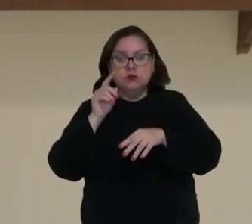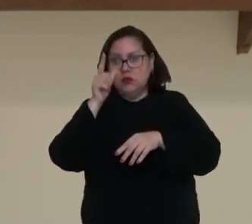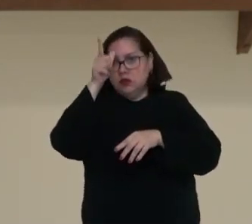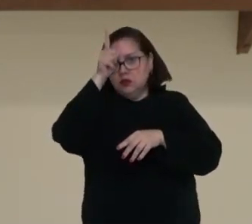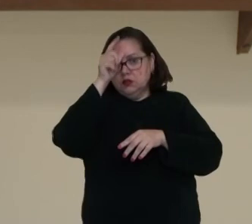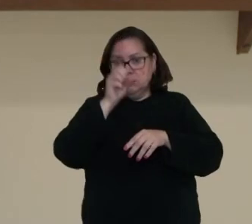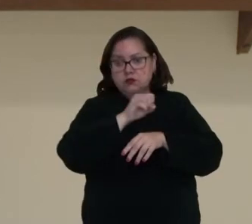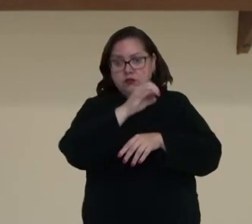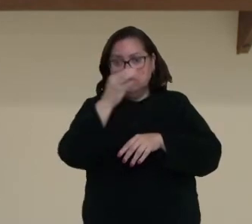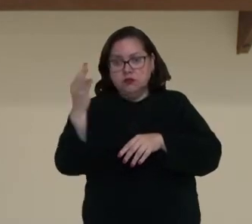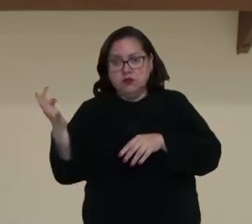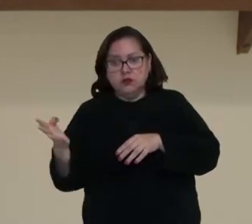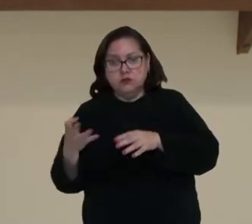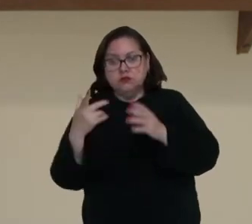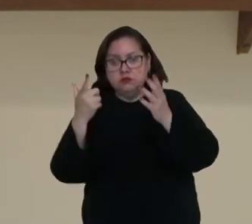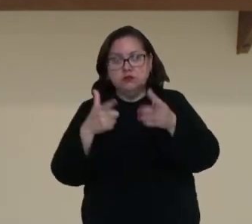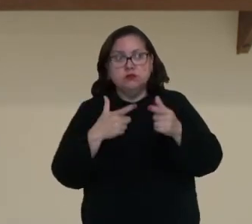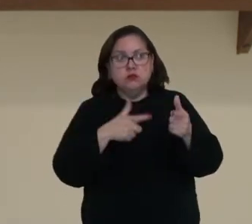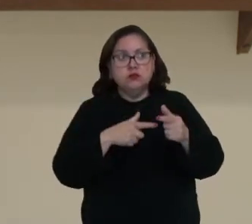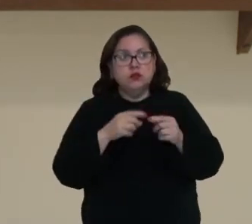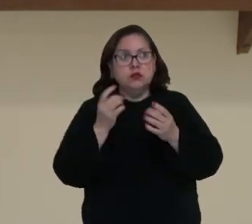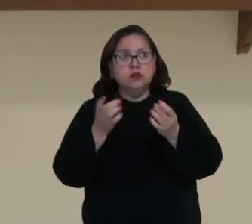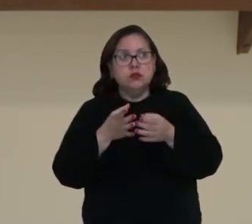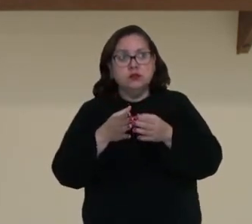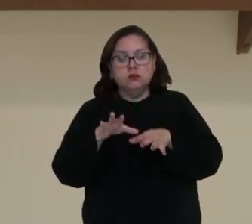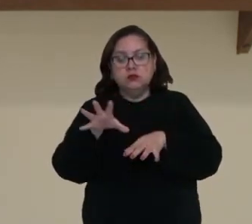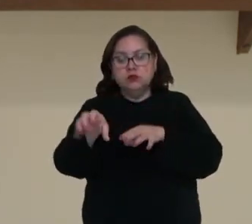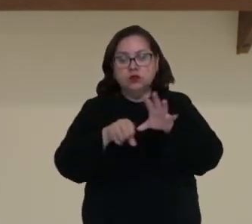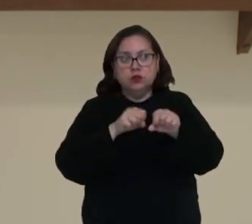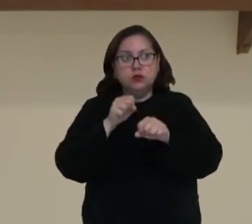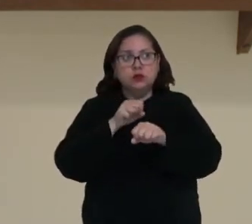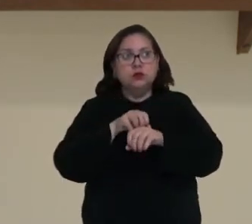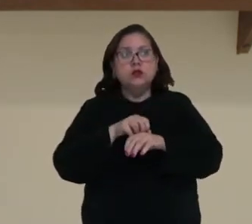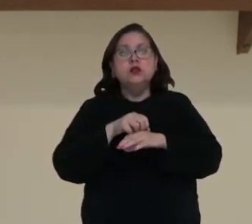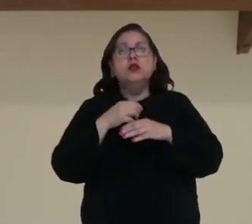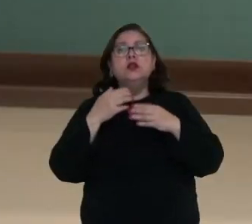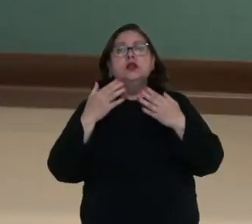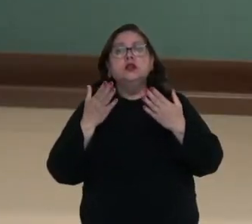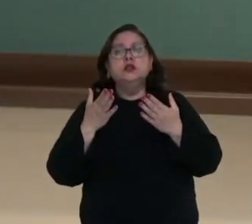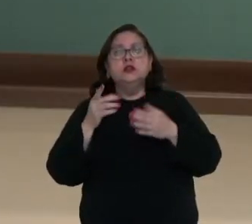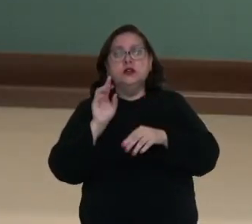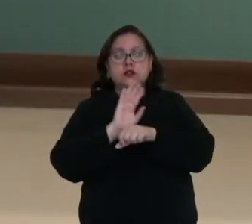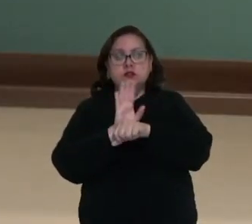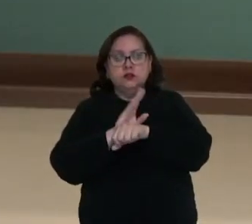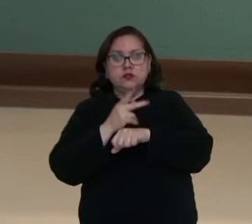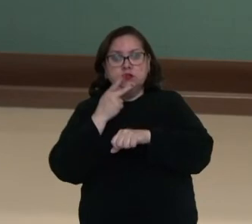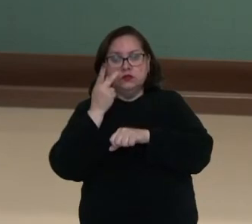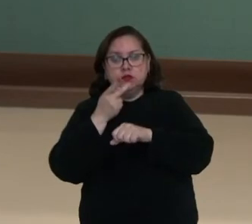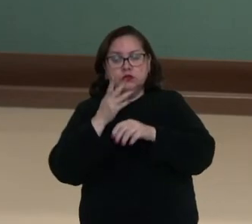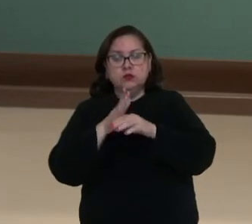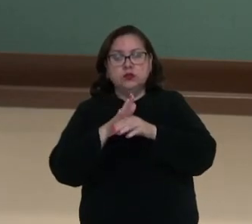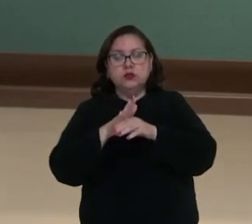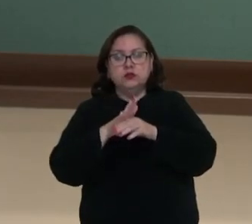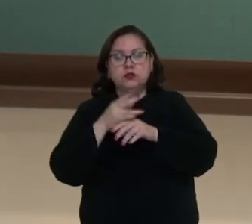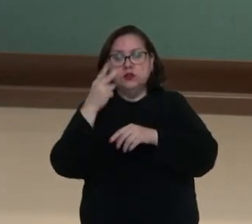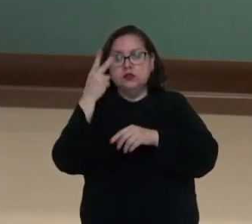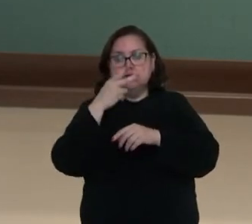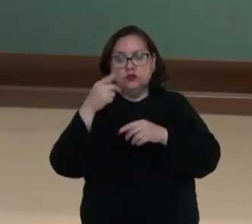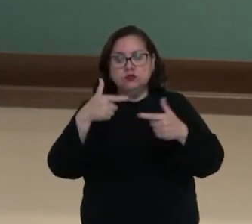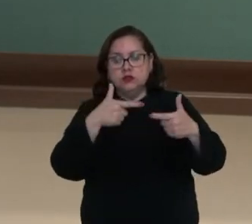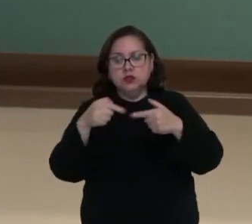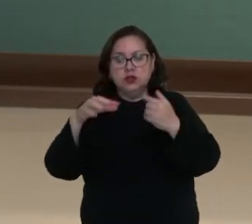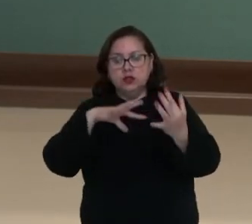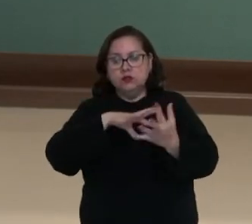territórios em que eles vão, então, acabar dominando. Nesse vídeo, nós falamos sobre a Segunda Guerra